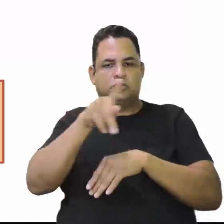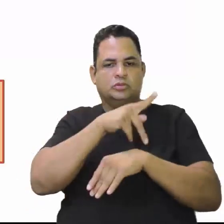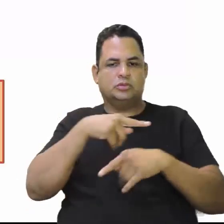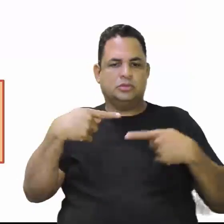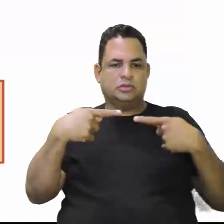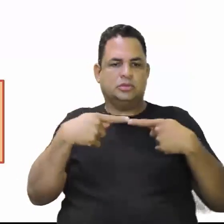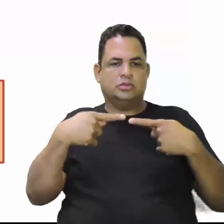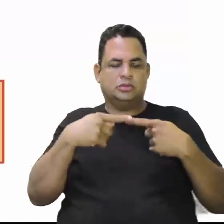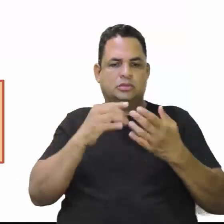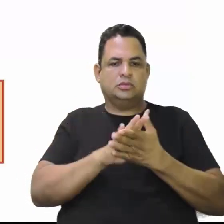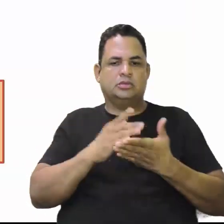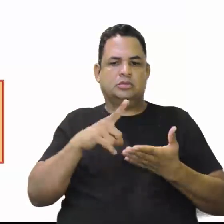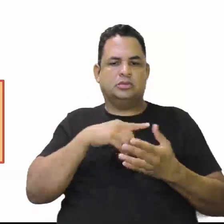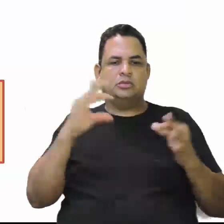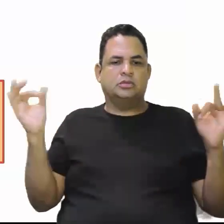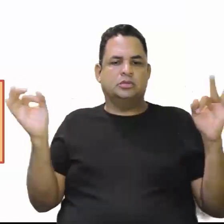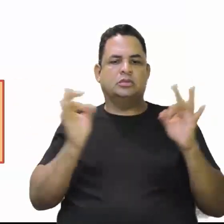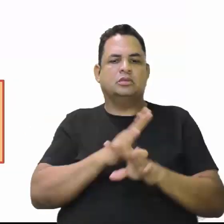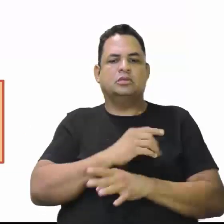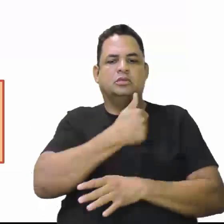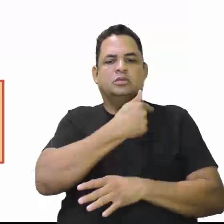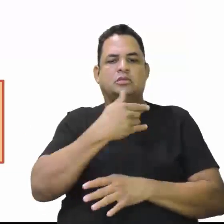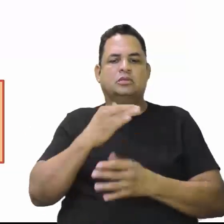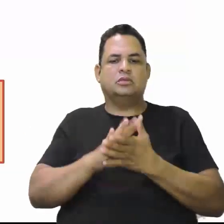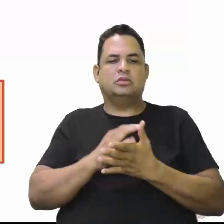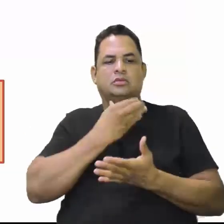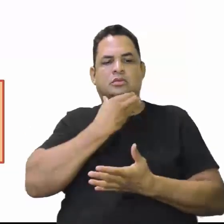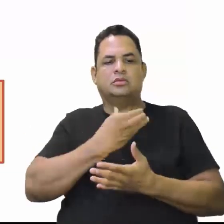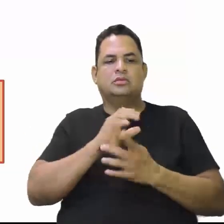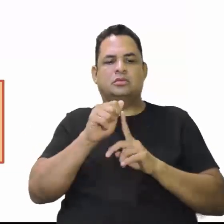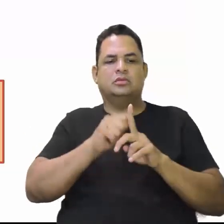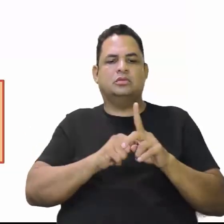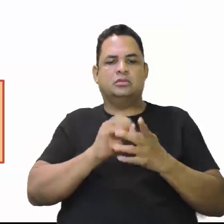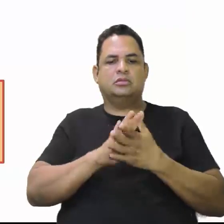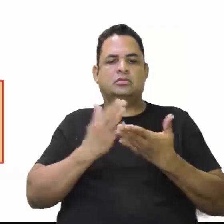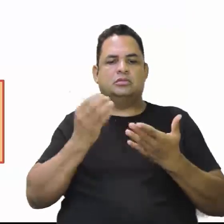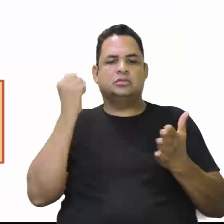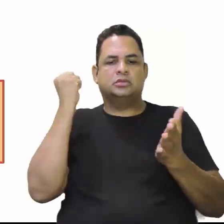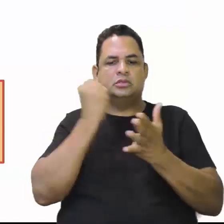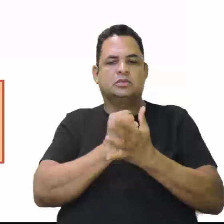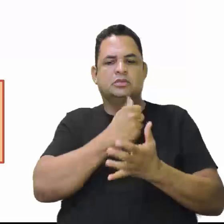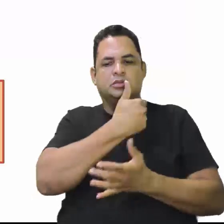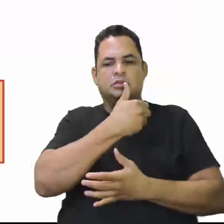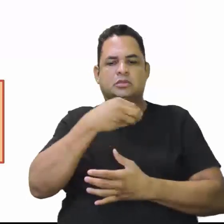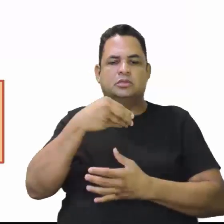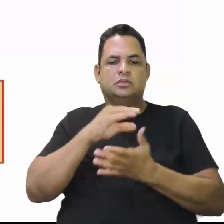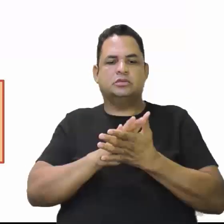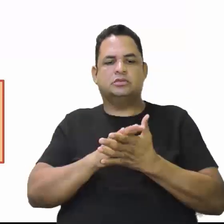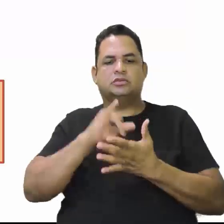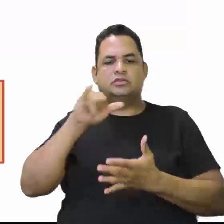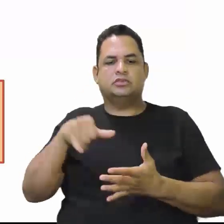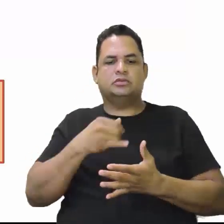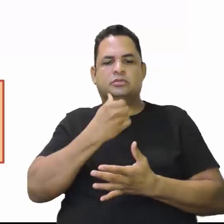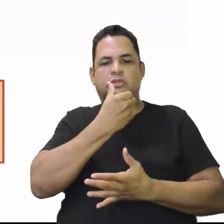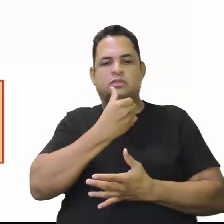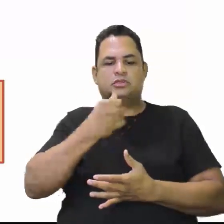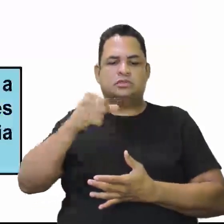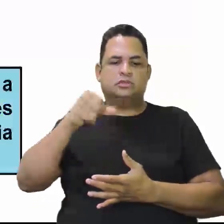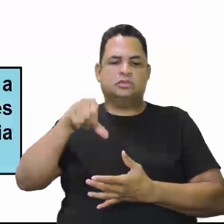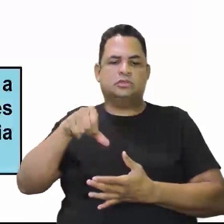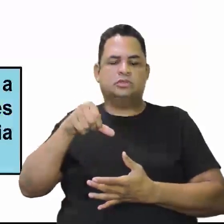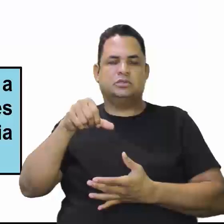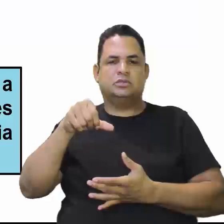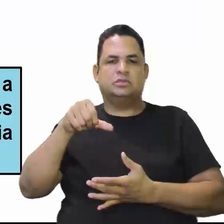A obra teria concluído em 10 de dezembro daquele ano, sendo somente inaugurada em 13 de janeiro de 1961.